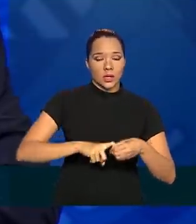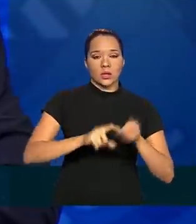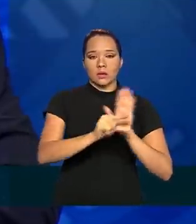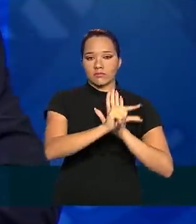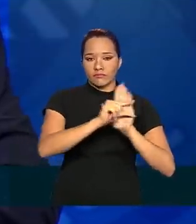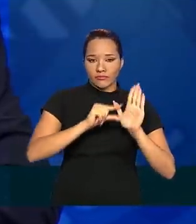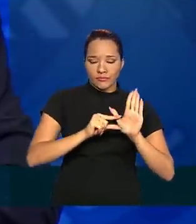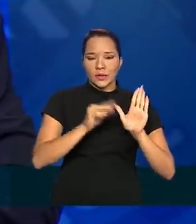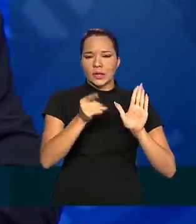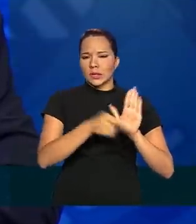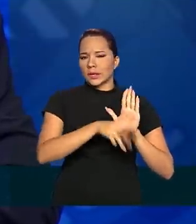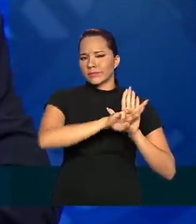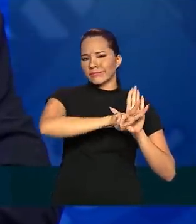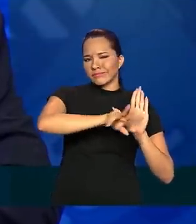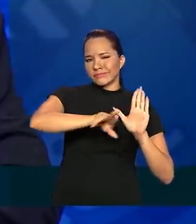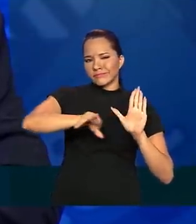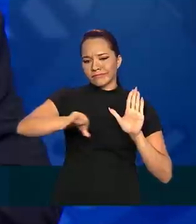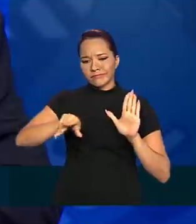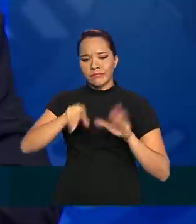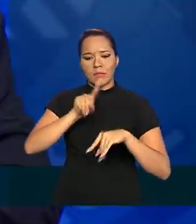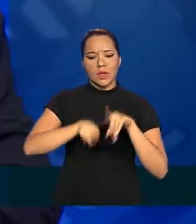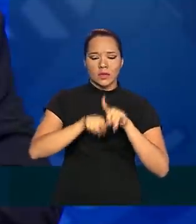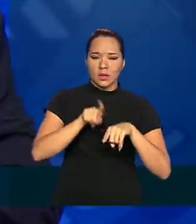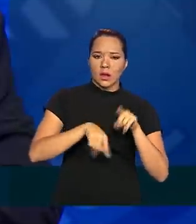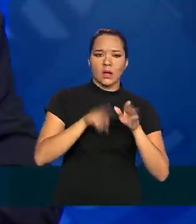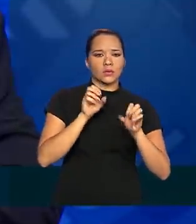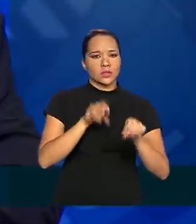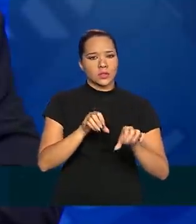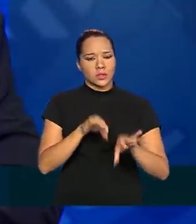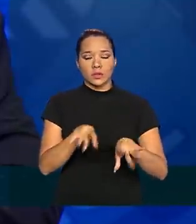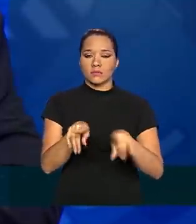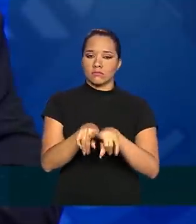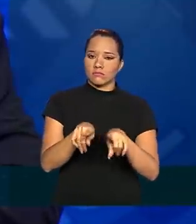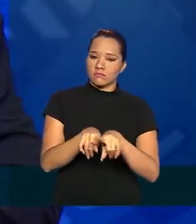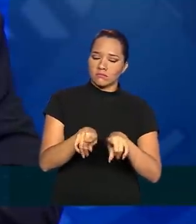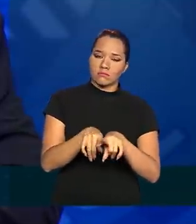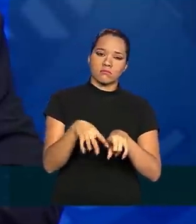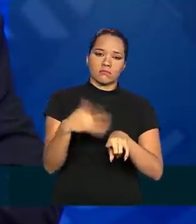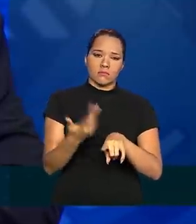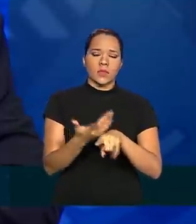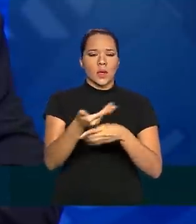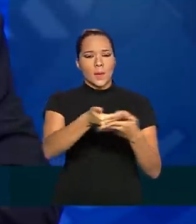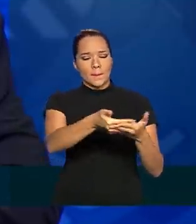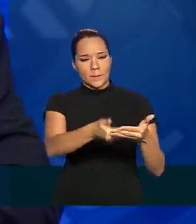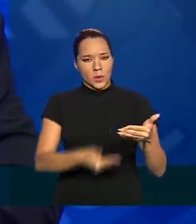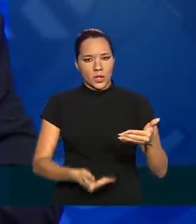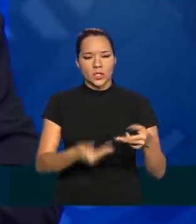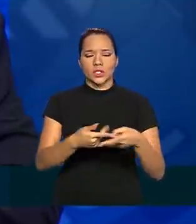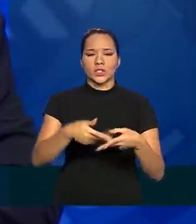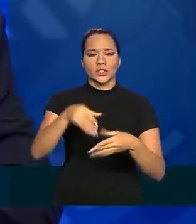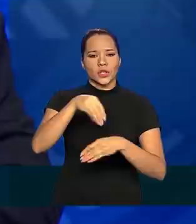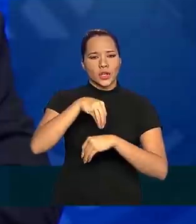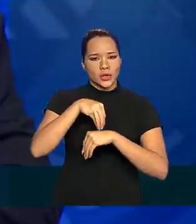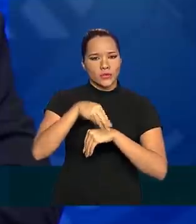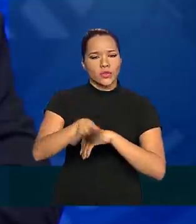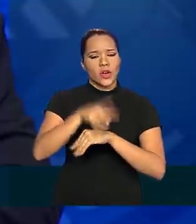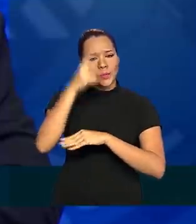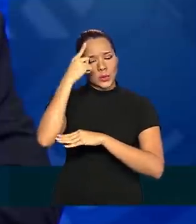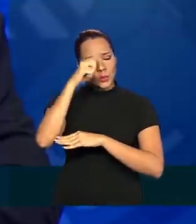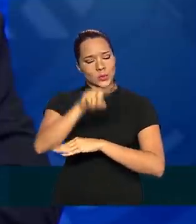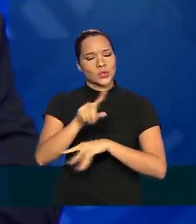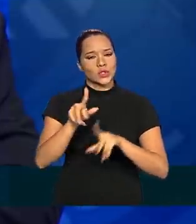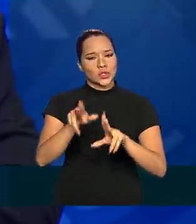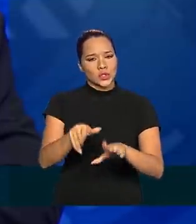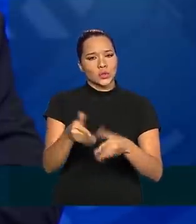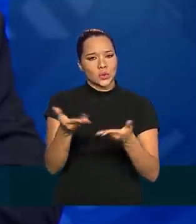vários materiais, materiais, se não me engano, educacionais também, boletins, informes diários como esse,